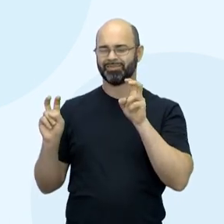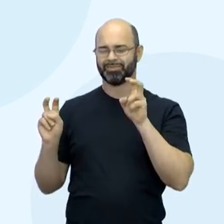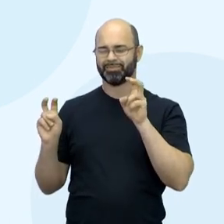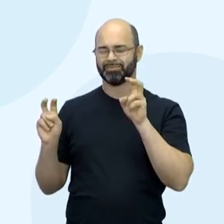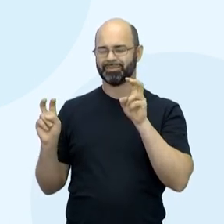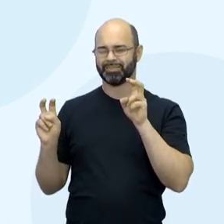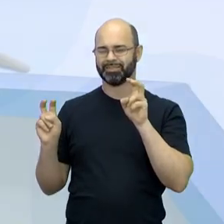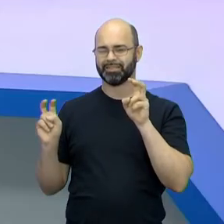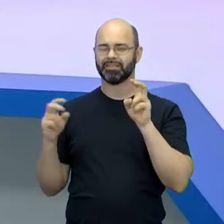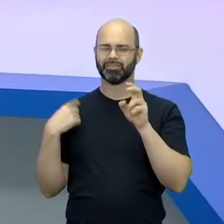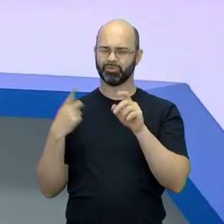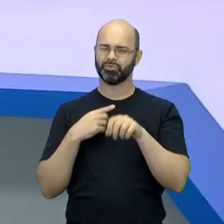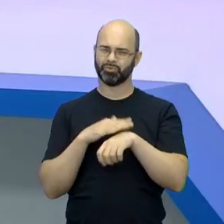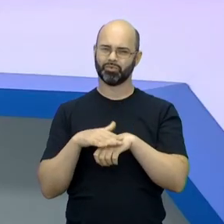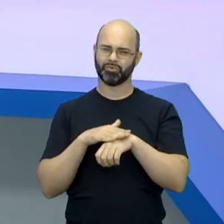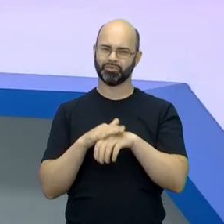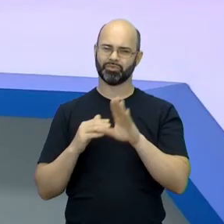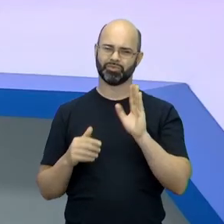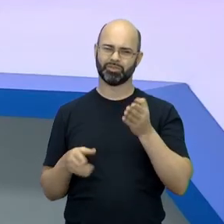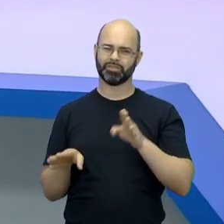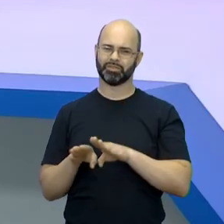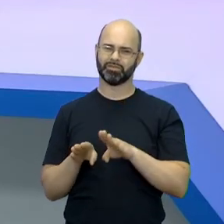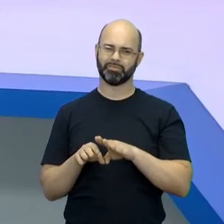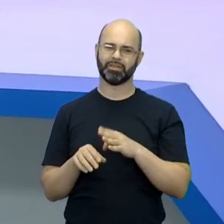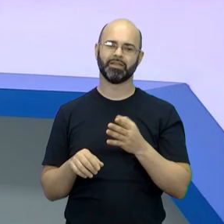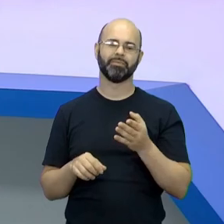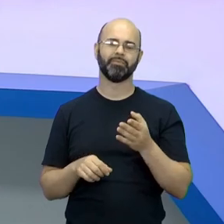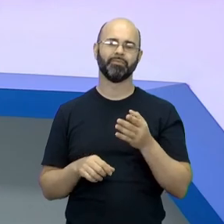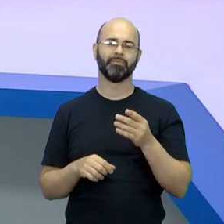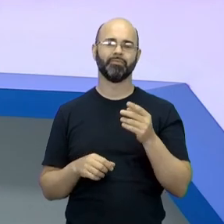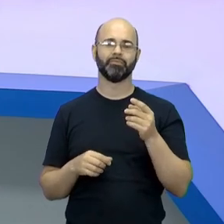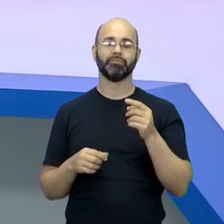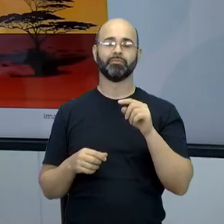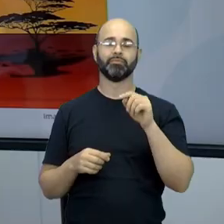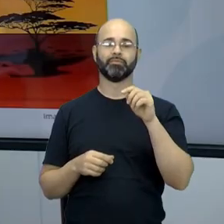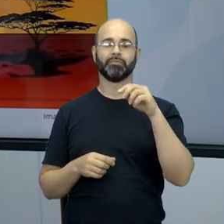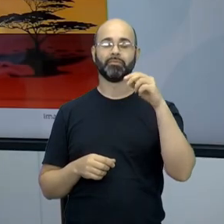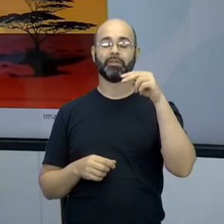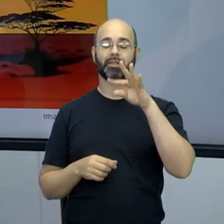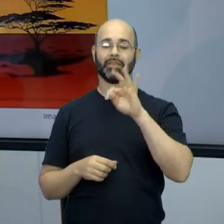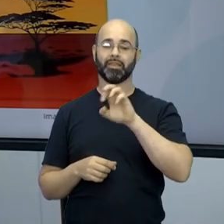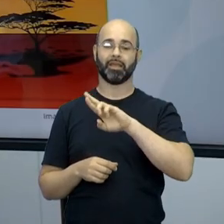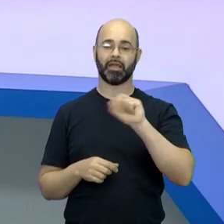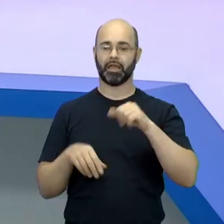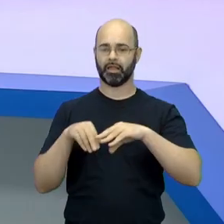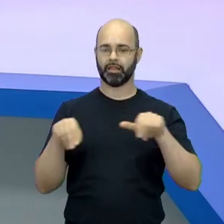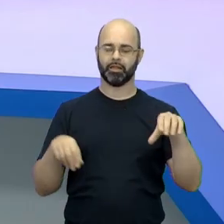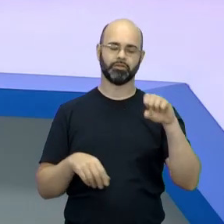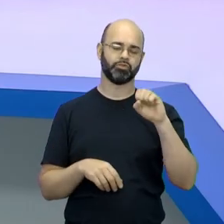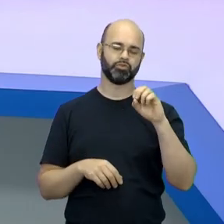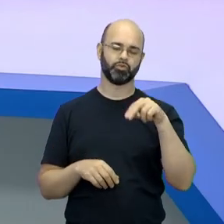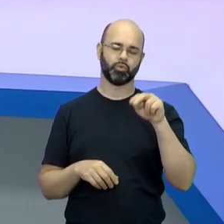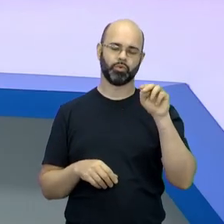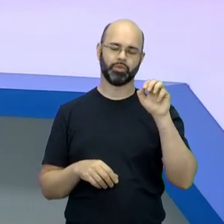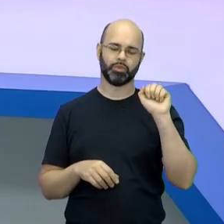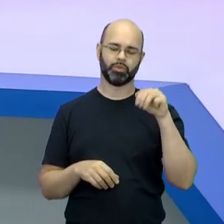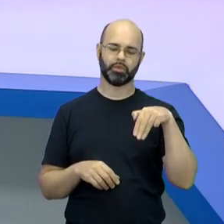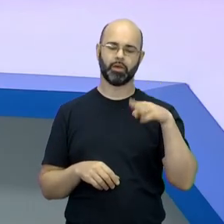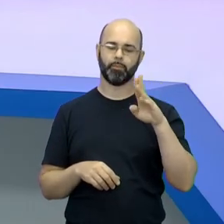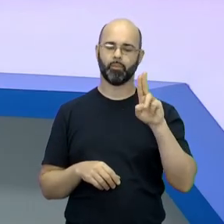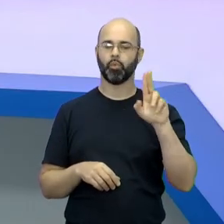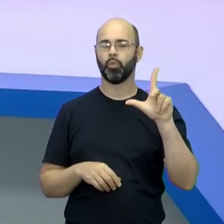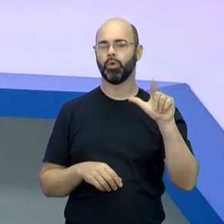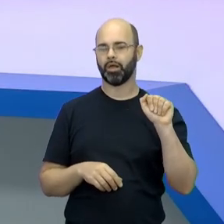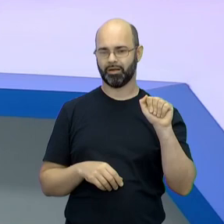que nós conversamos sobre isso também. Vou entregar a nossa conversa, que é o Terra Sonâmbula, que é uma adaptação de uma obra literária,